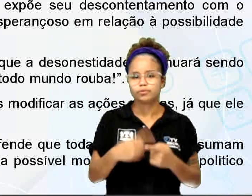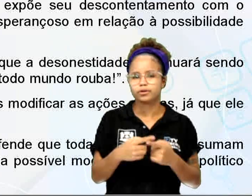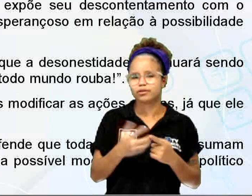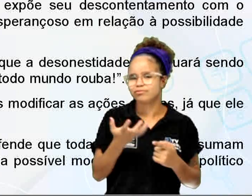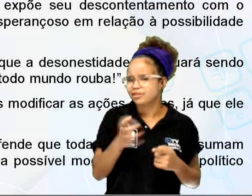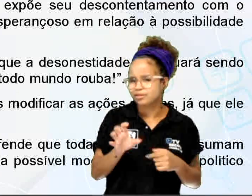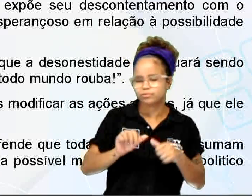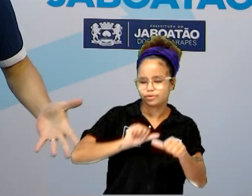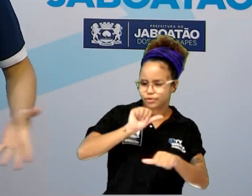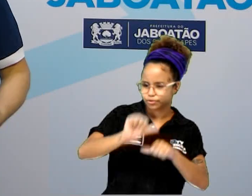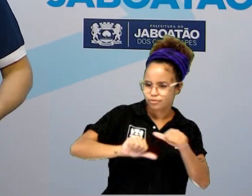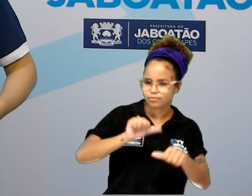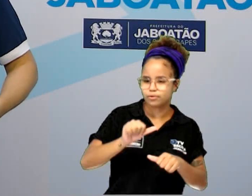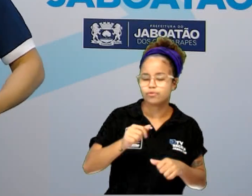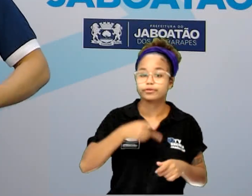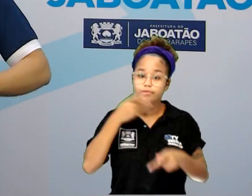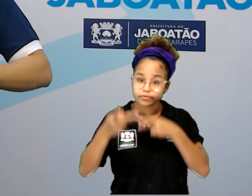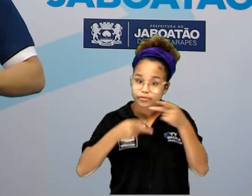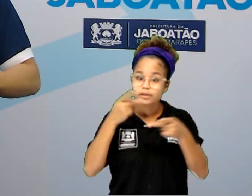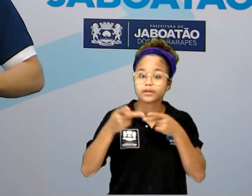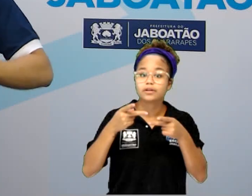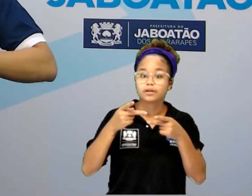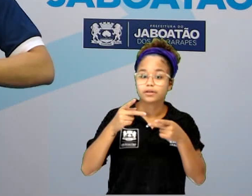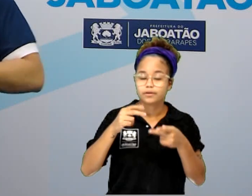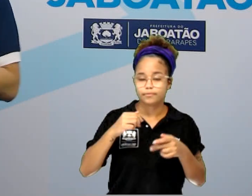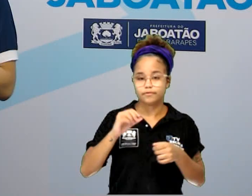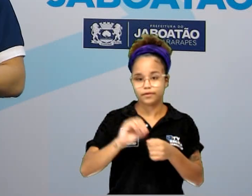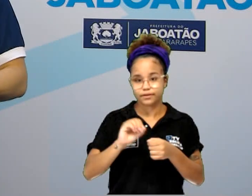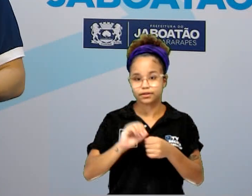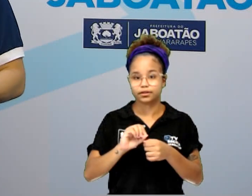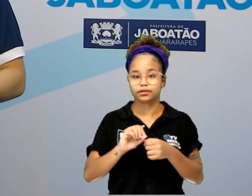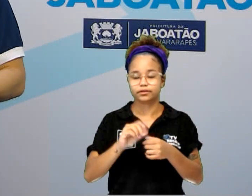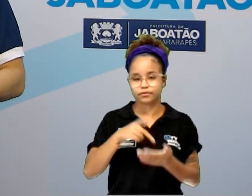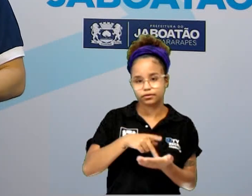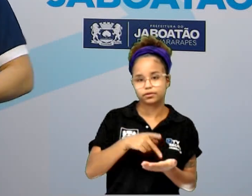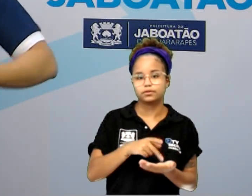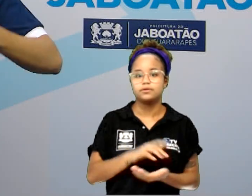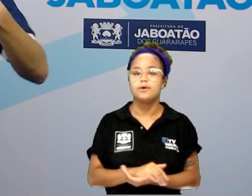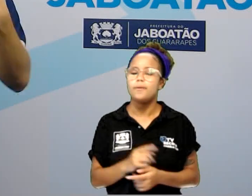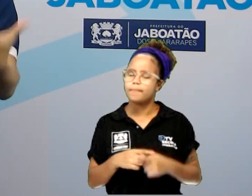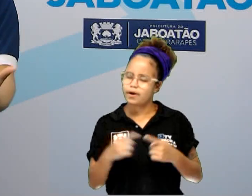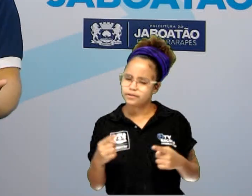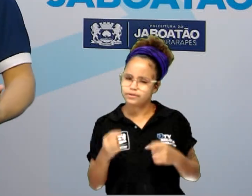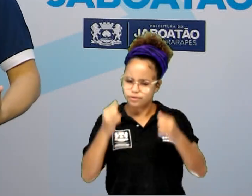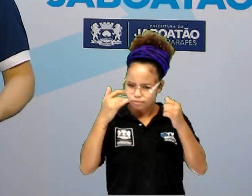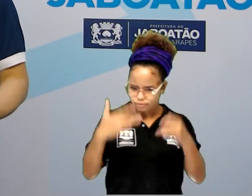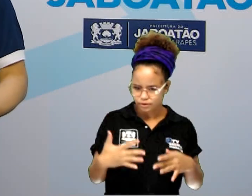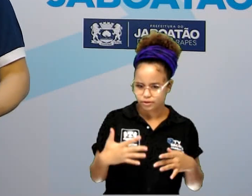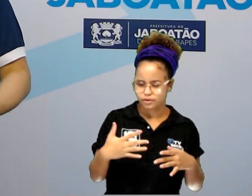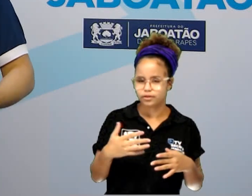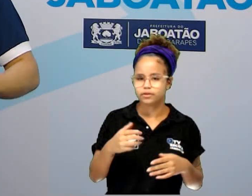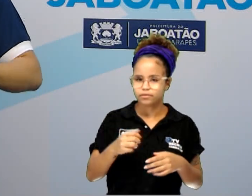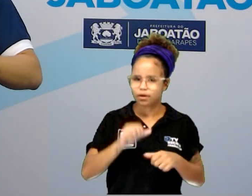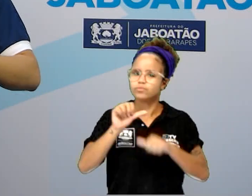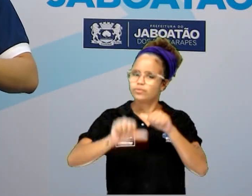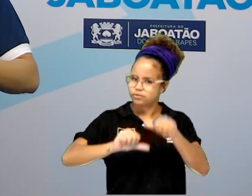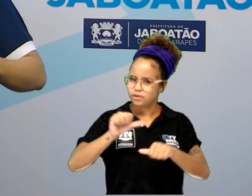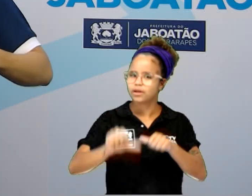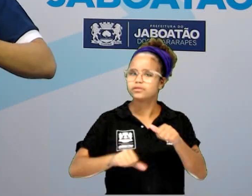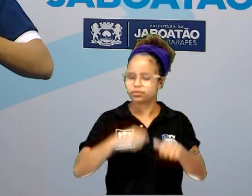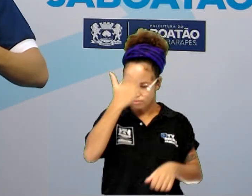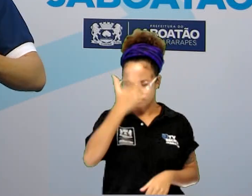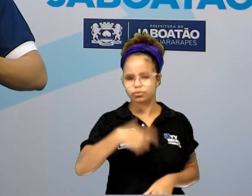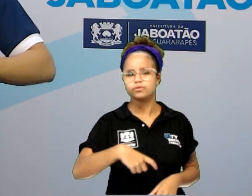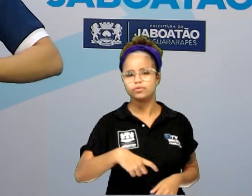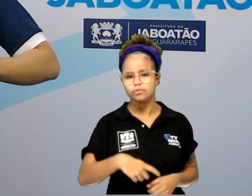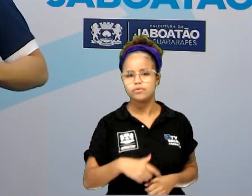em atitude. Claro que não, gente. Ela diz claramente que vai mudar a sua atitude. Os irmãos, os filhos, todos serão,